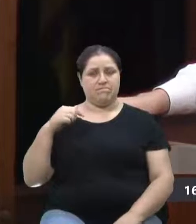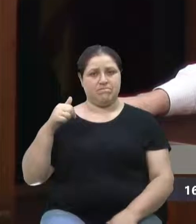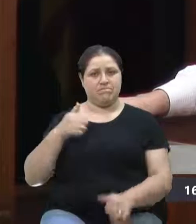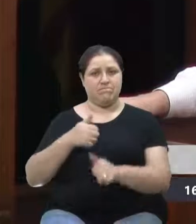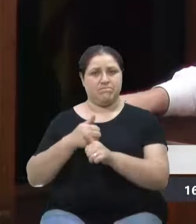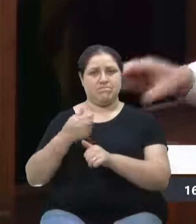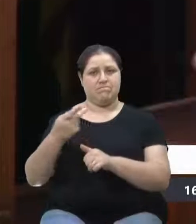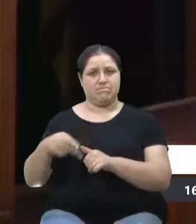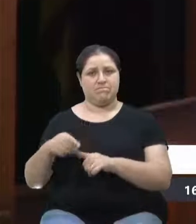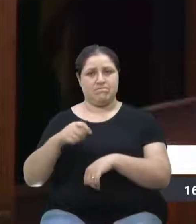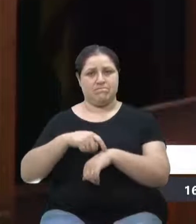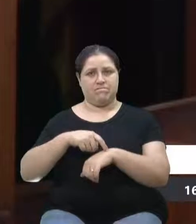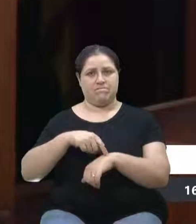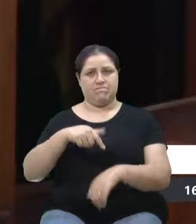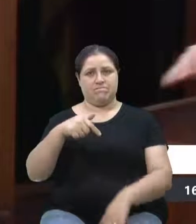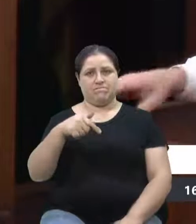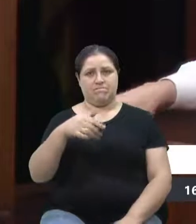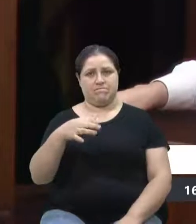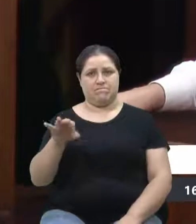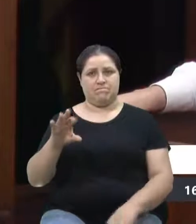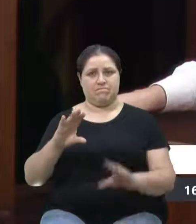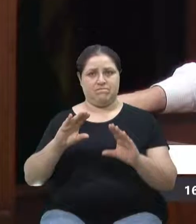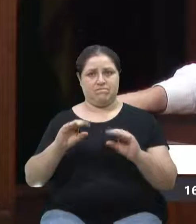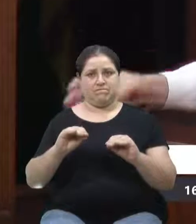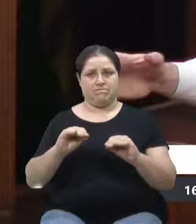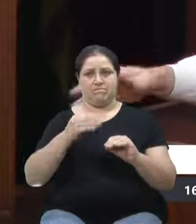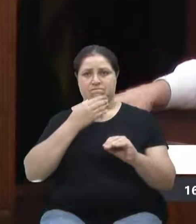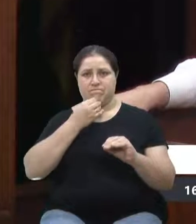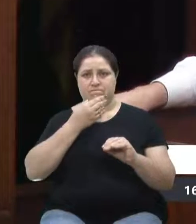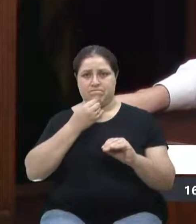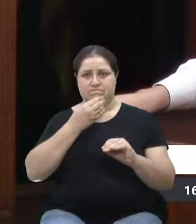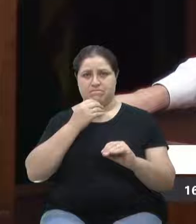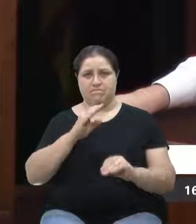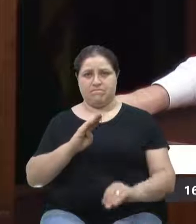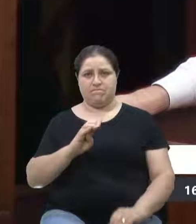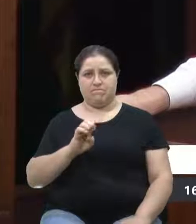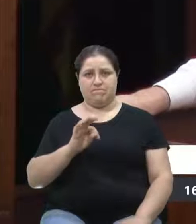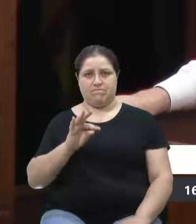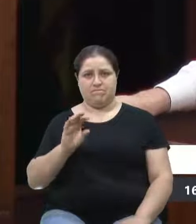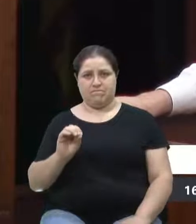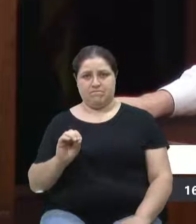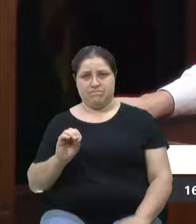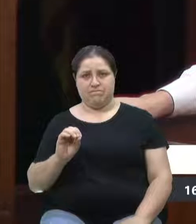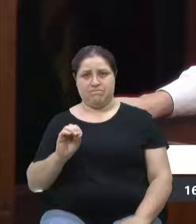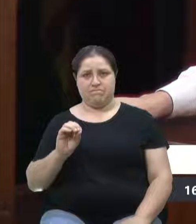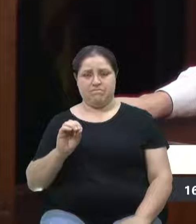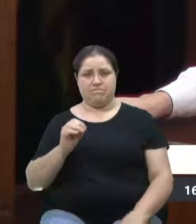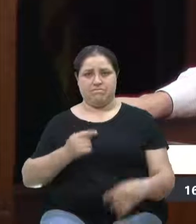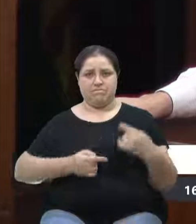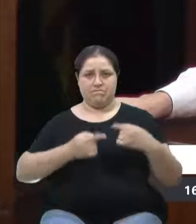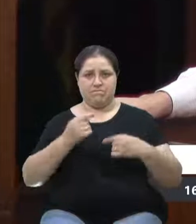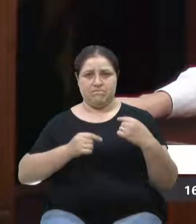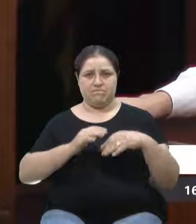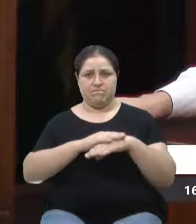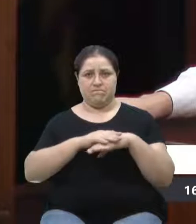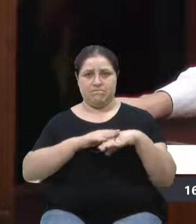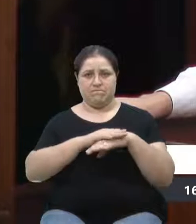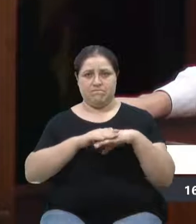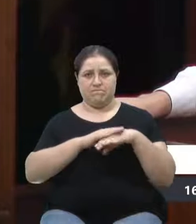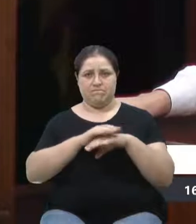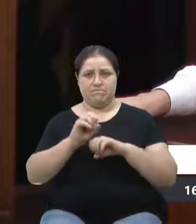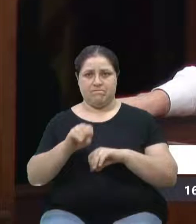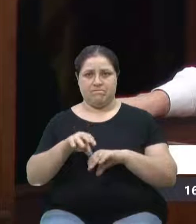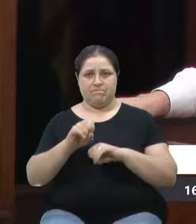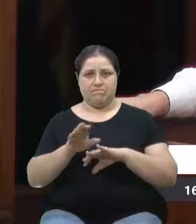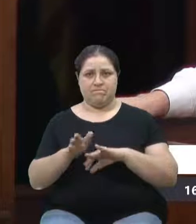perto, a partir das 19h horas, teremos então Beto Albuquerque aqui, debatendo educação. Ainda em educação,